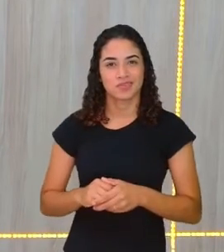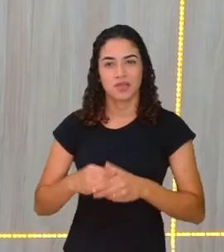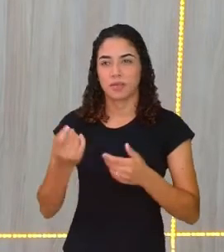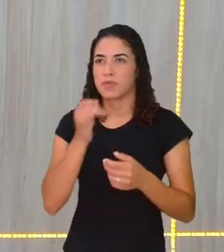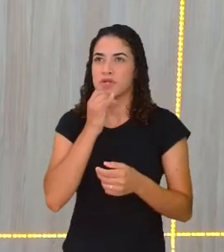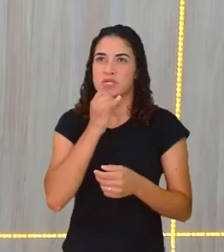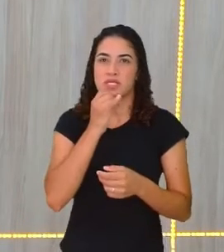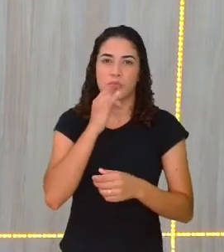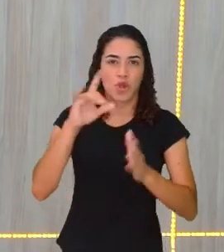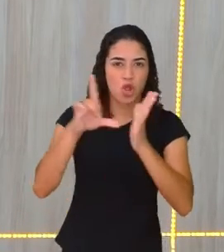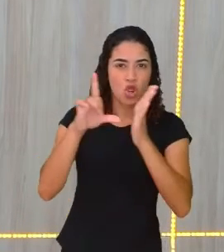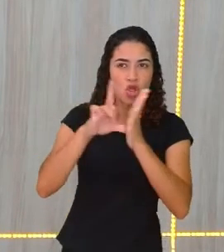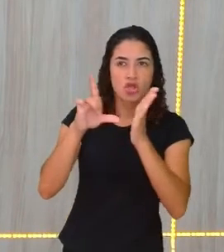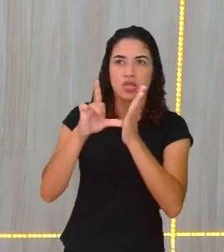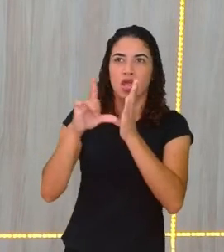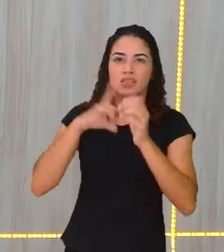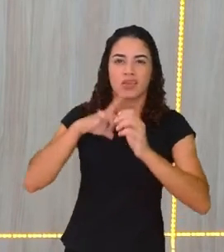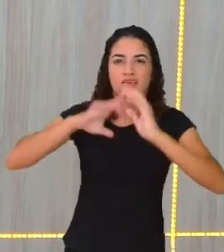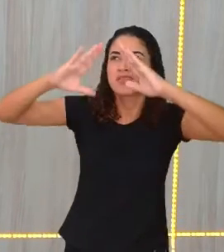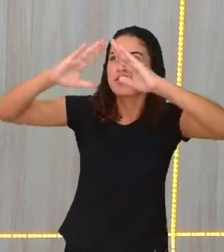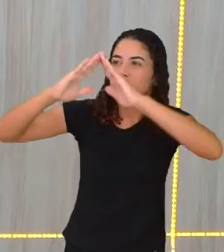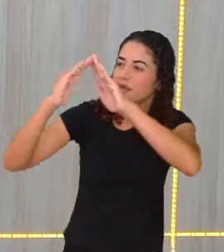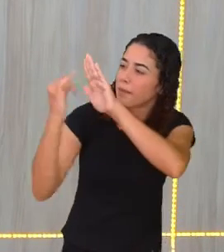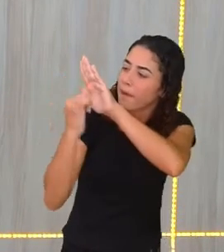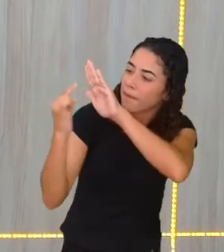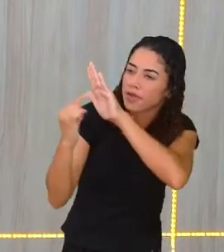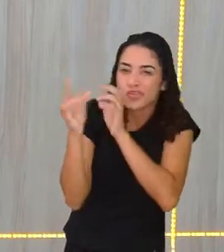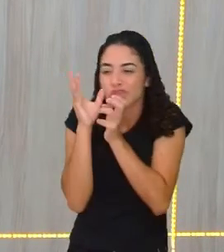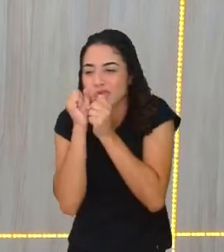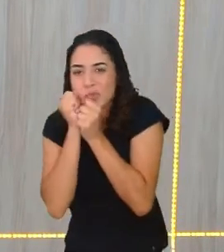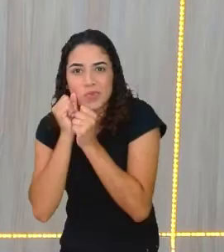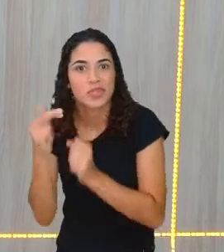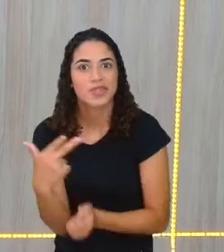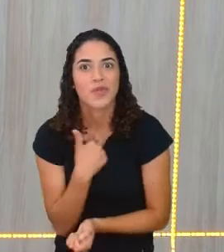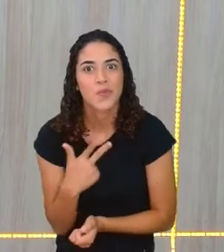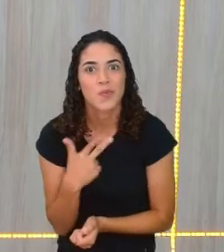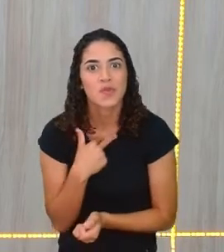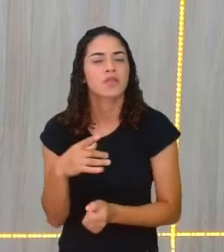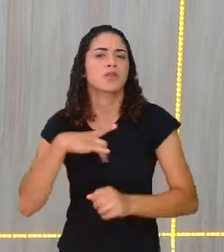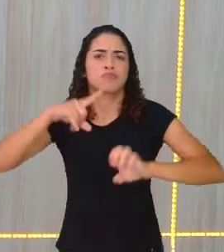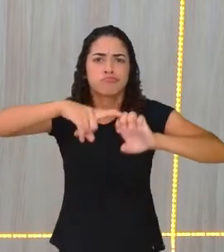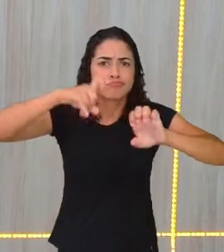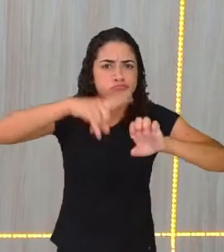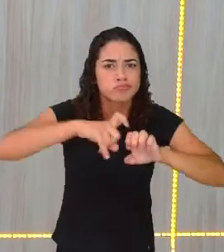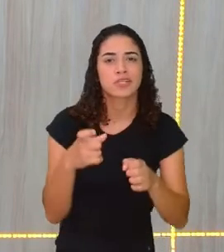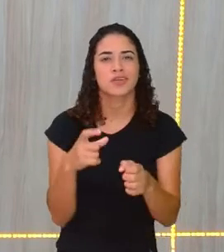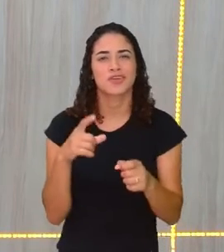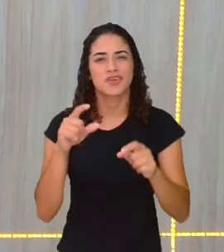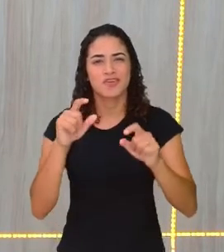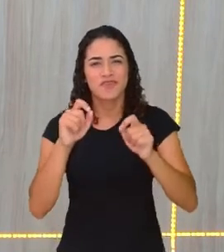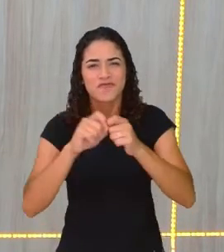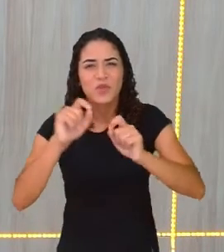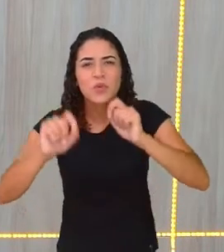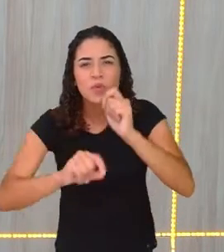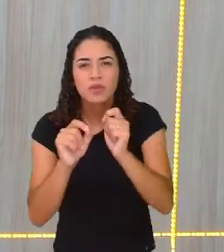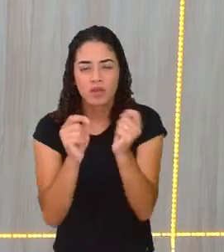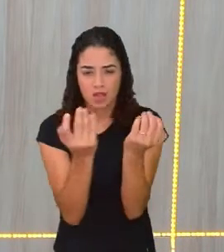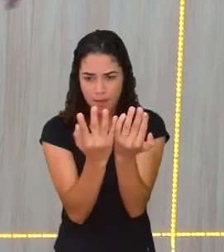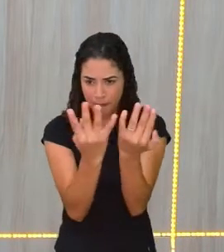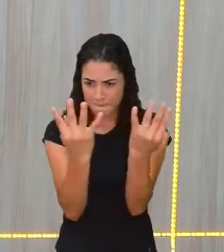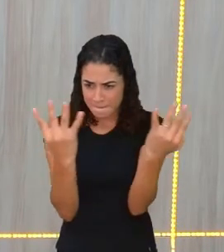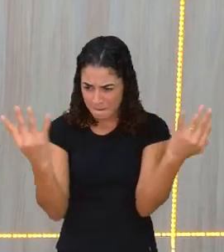lojas. Vocês sabiam que tem empresários que fizeram, não é? Grades para que eles não